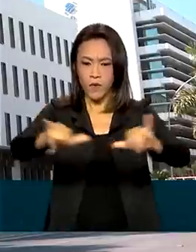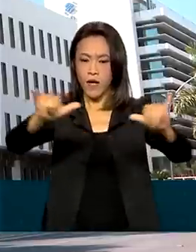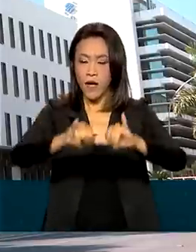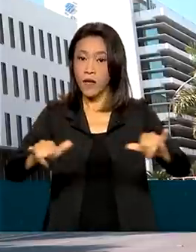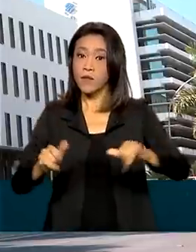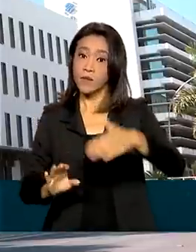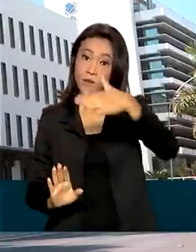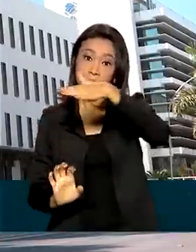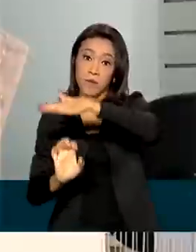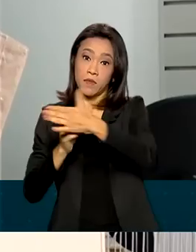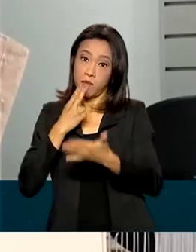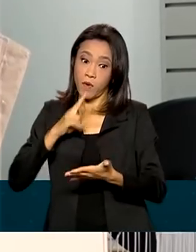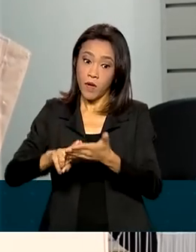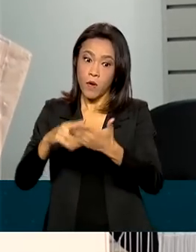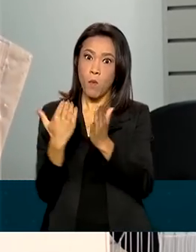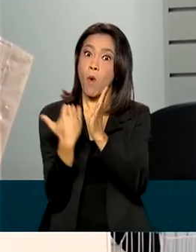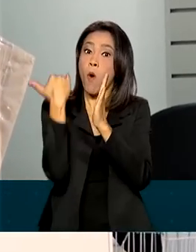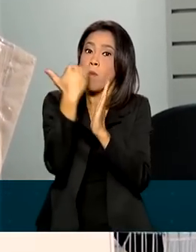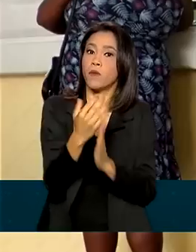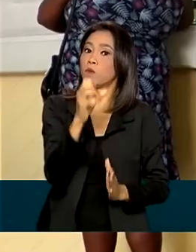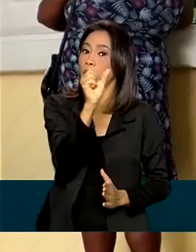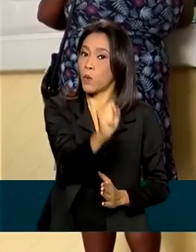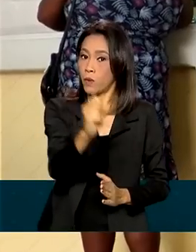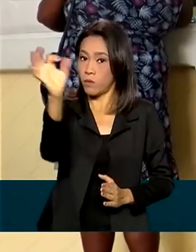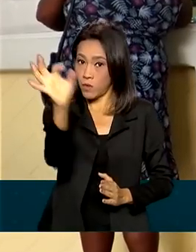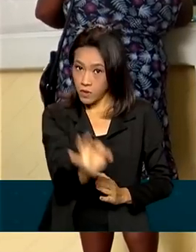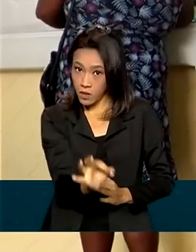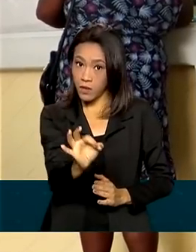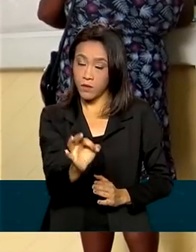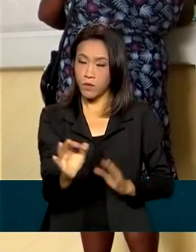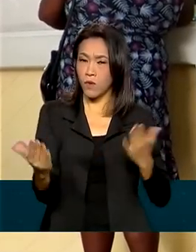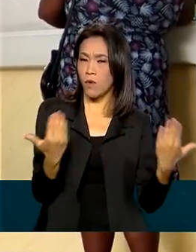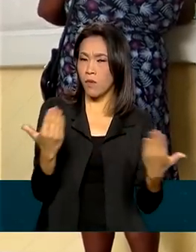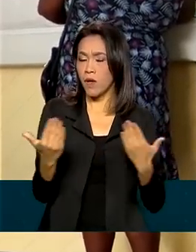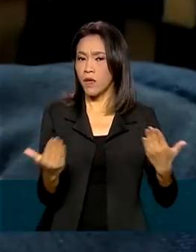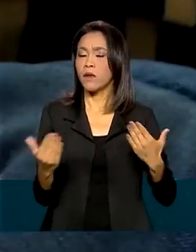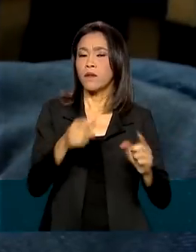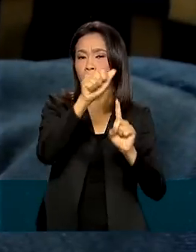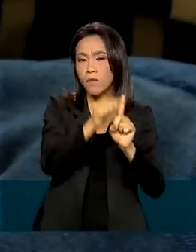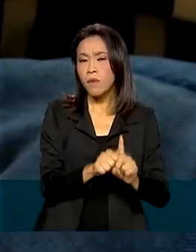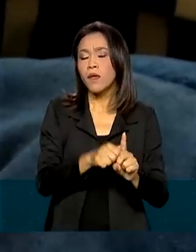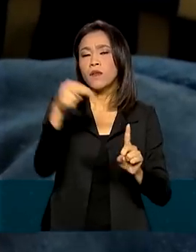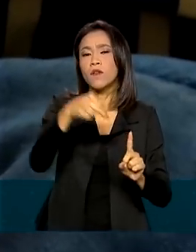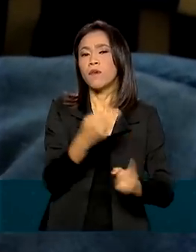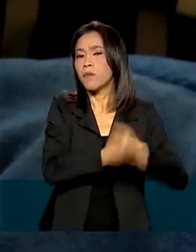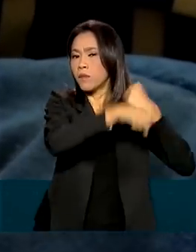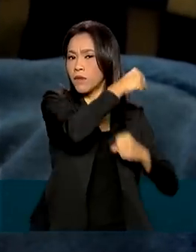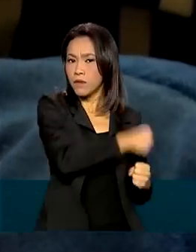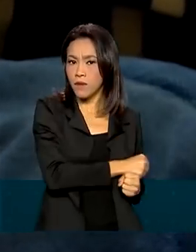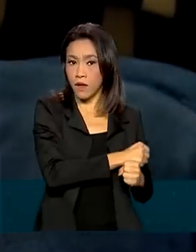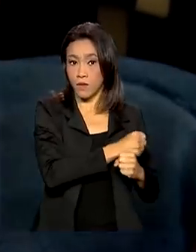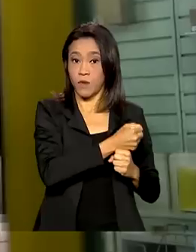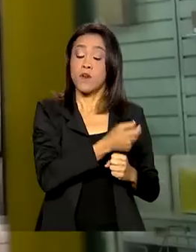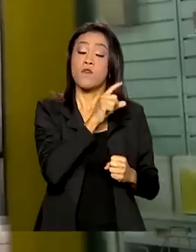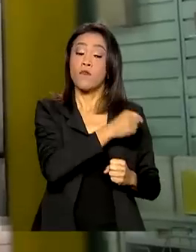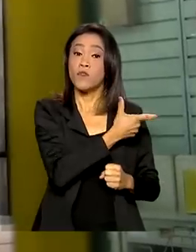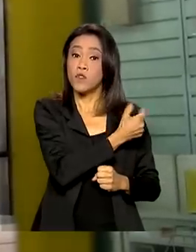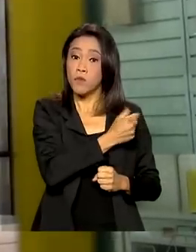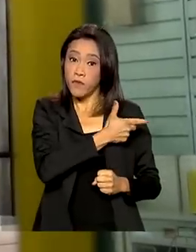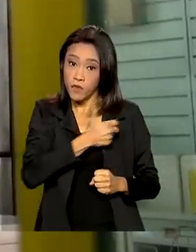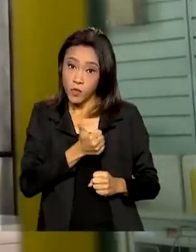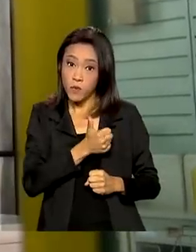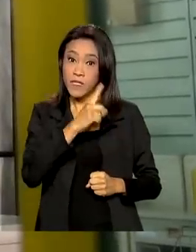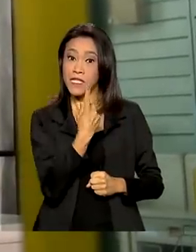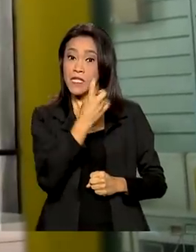aumento de 8% no envio de encomendas em relação a novembro do ano passado. Em 2021, foram 19 milhões